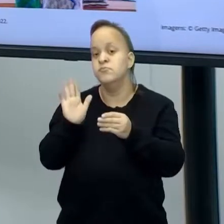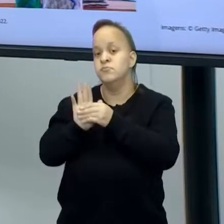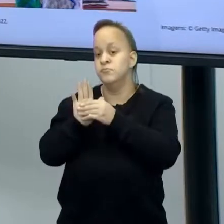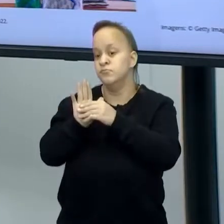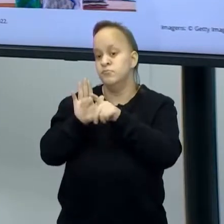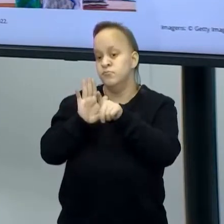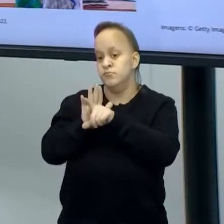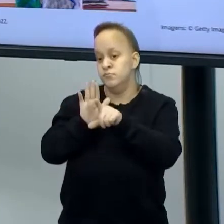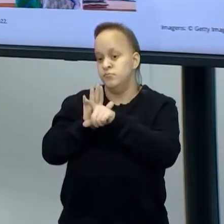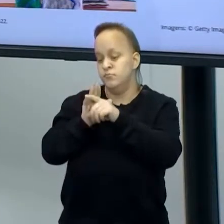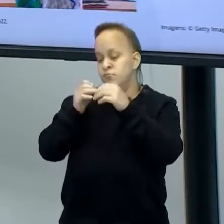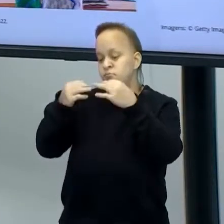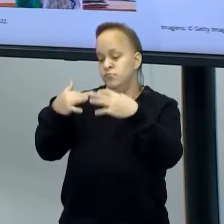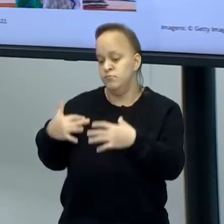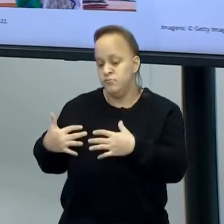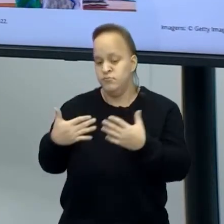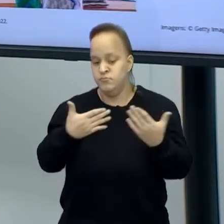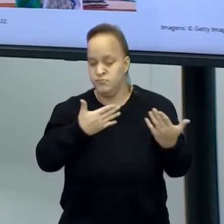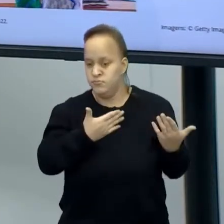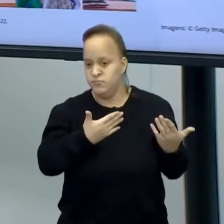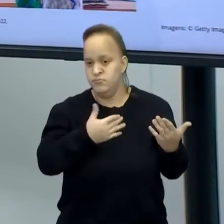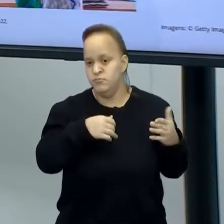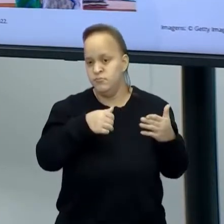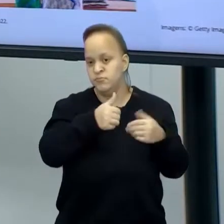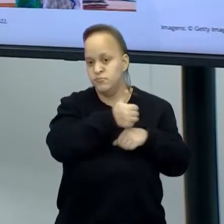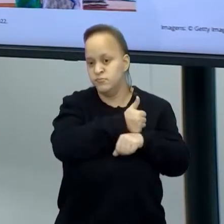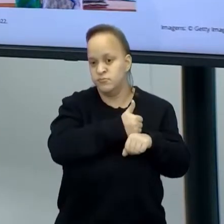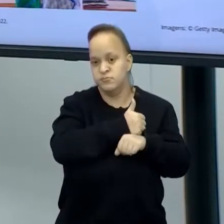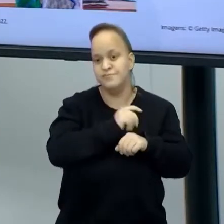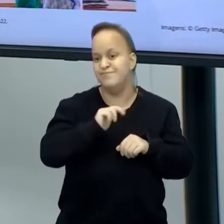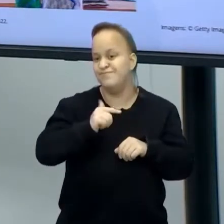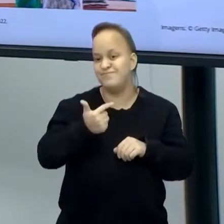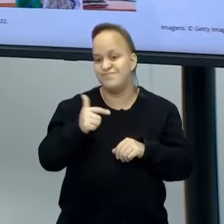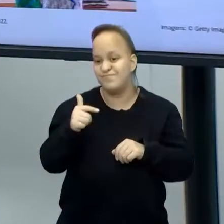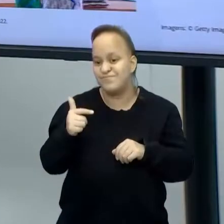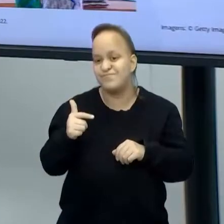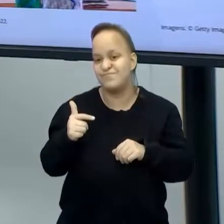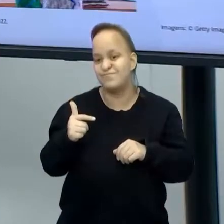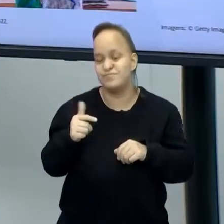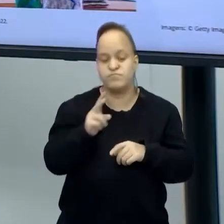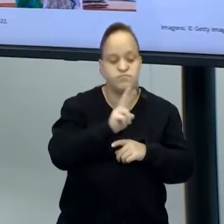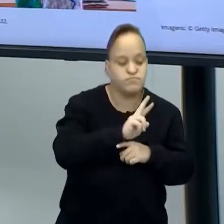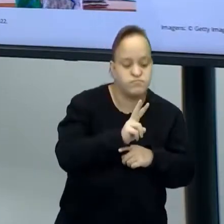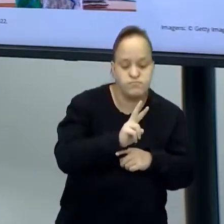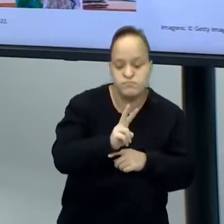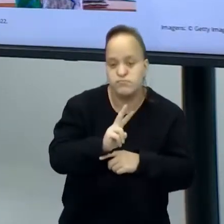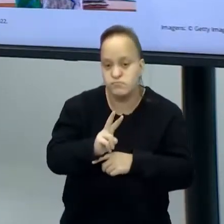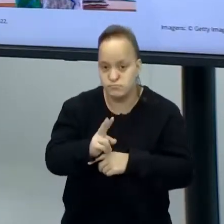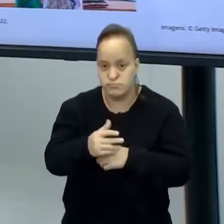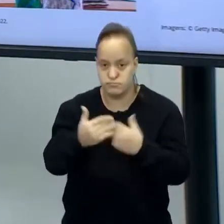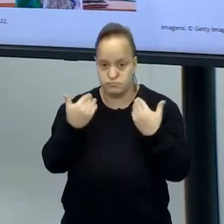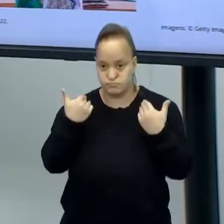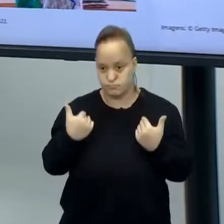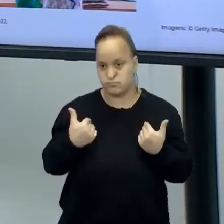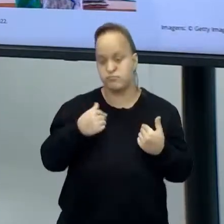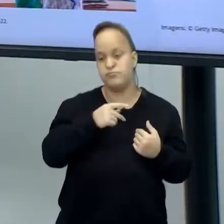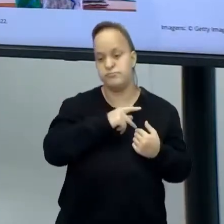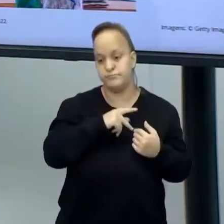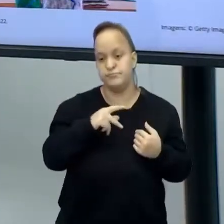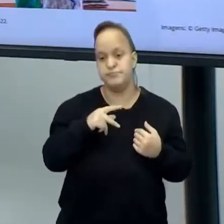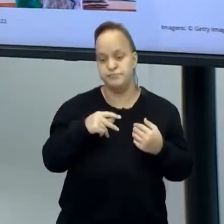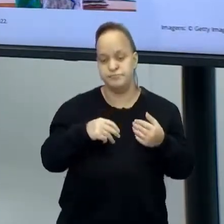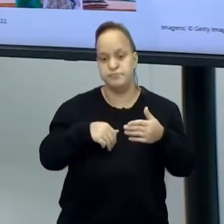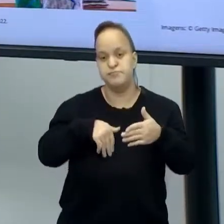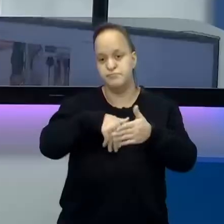lei específica, não é fiscalizado. Então, por exemplo, eu aqui, eu sou professora de educação física.